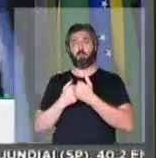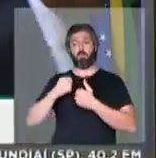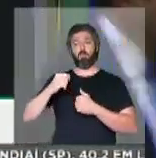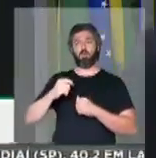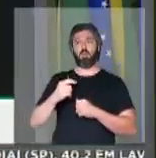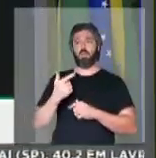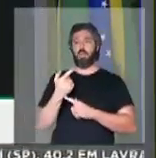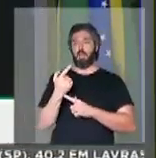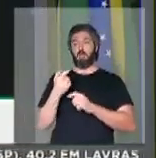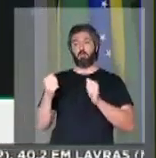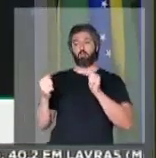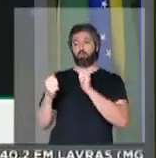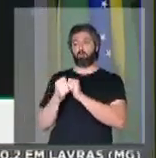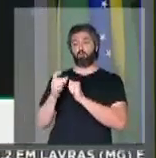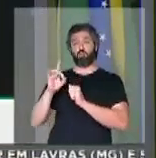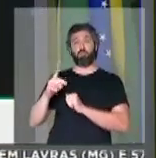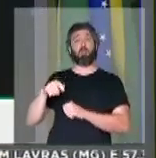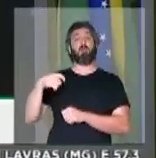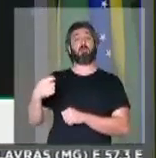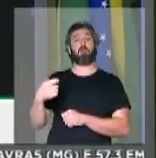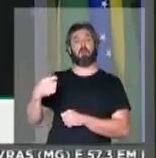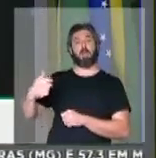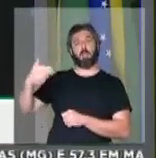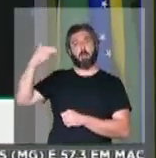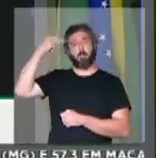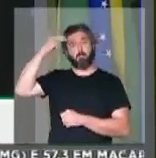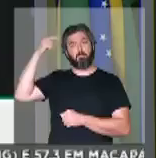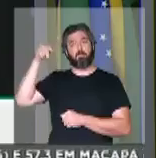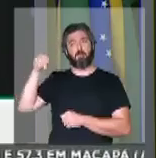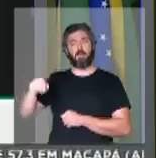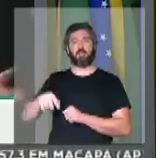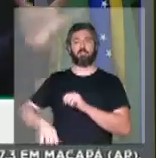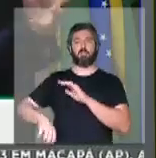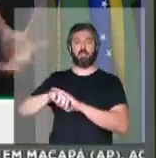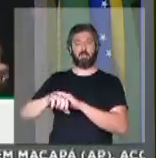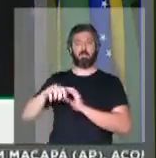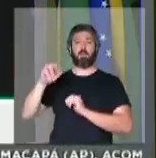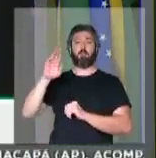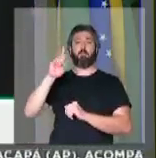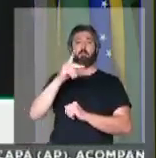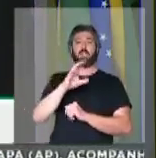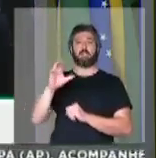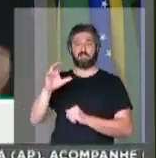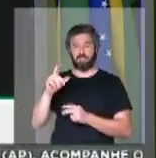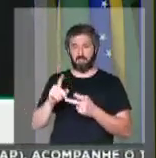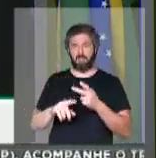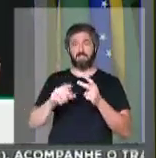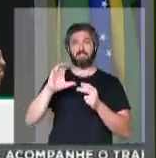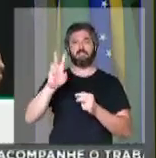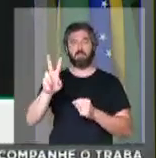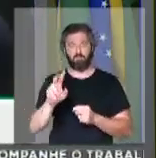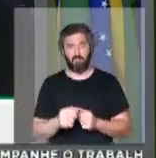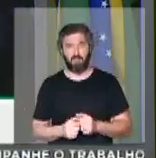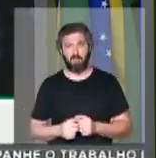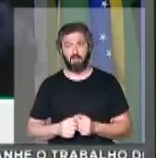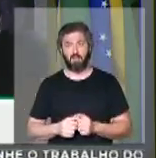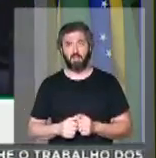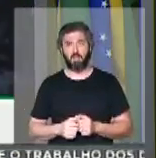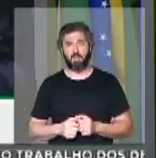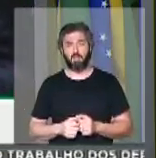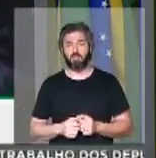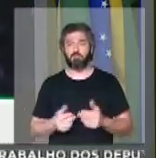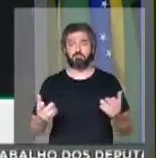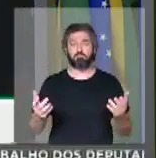monopólio das armas esteja na mão de criminosos, do PCC, do Primeiro Comando da Capital, do Comando